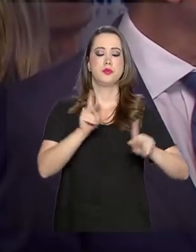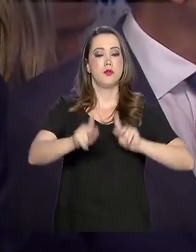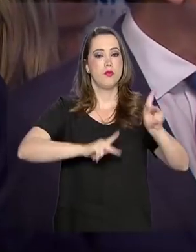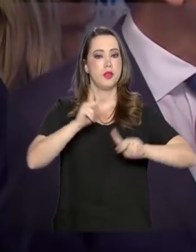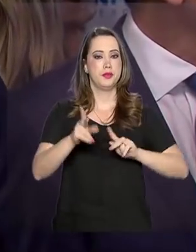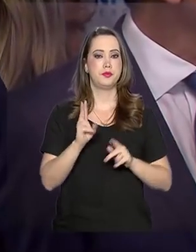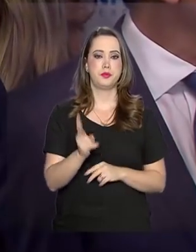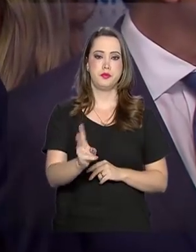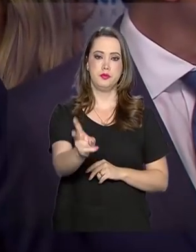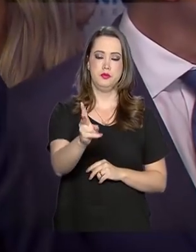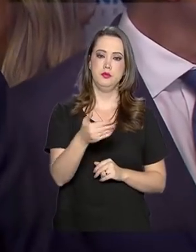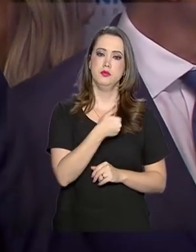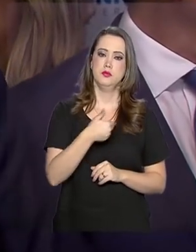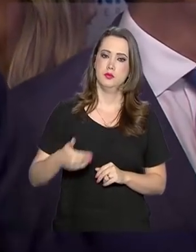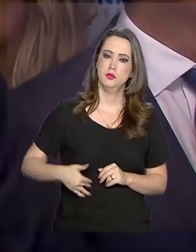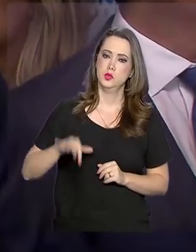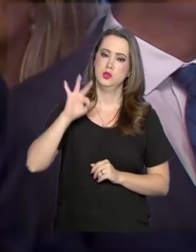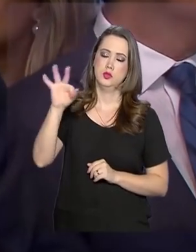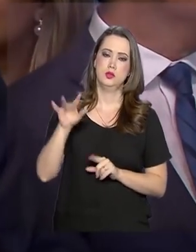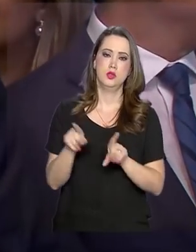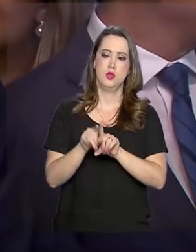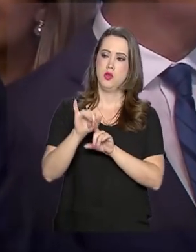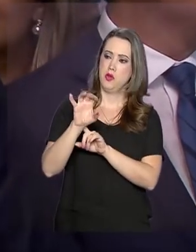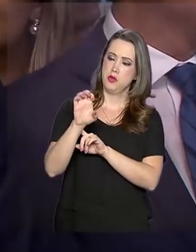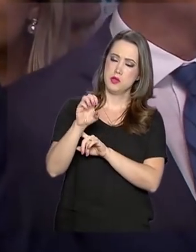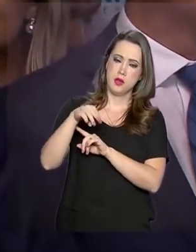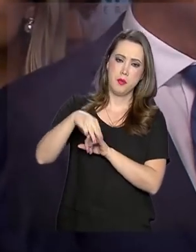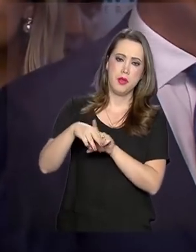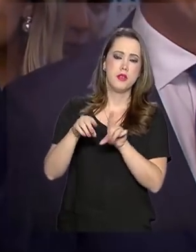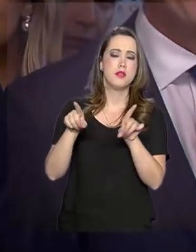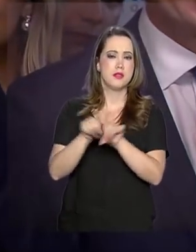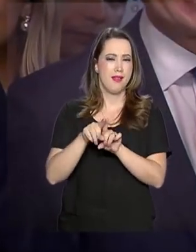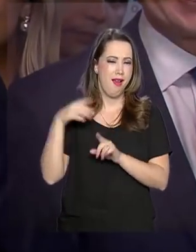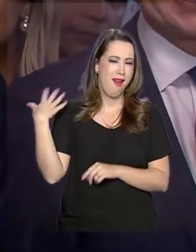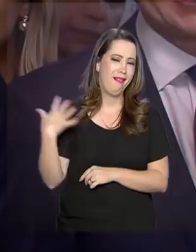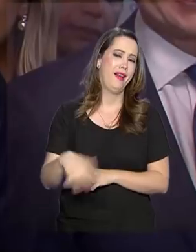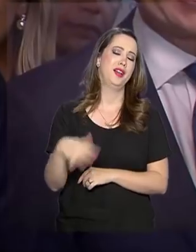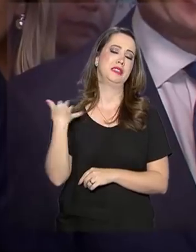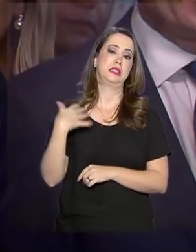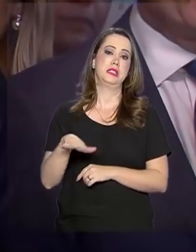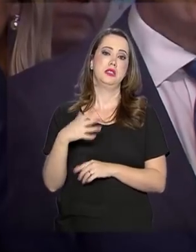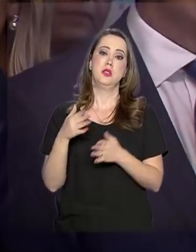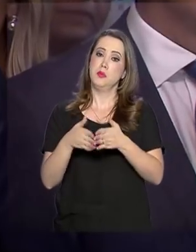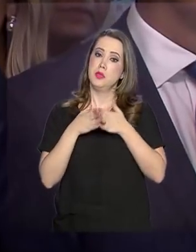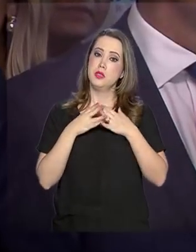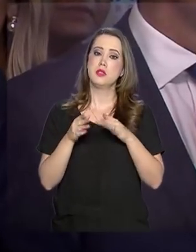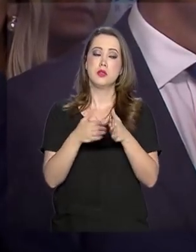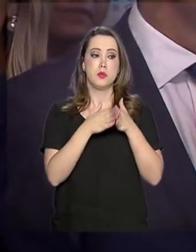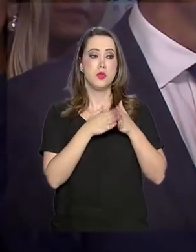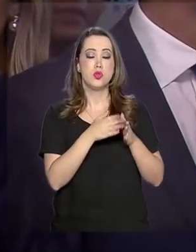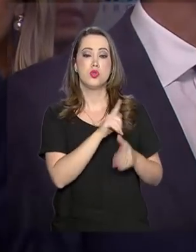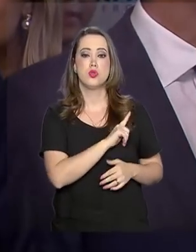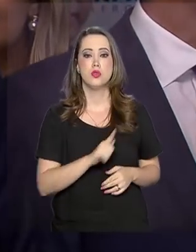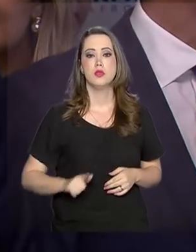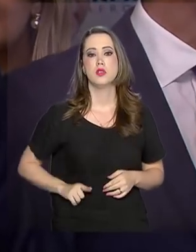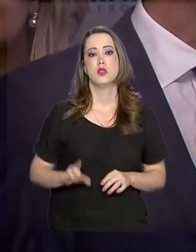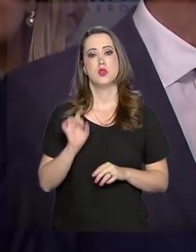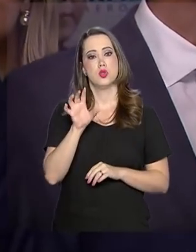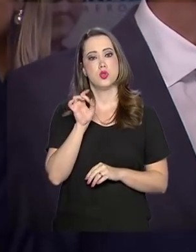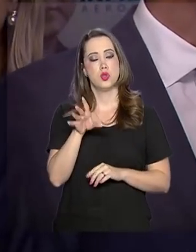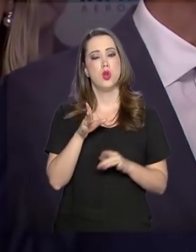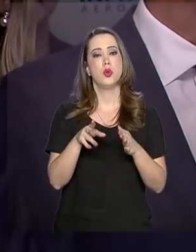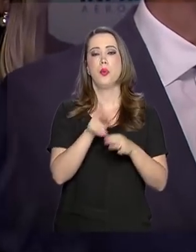também que sempre que tinha o governo federal, o ICMS é alto, o imposto altíssimo, tem que cobrar de governador também, não é só da República, não.